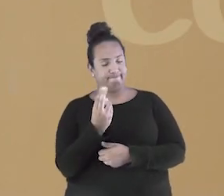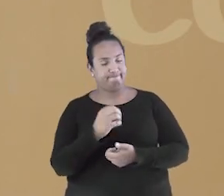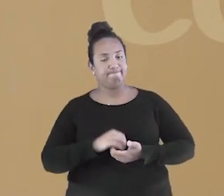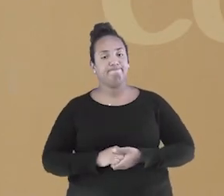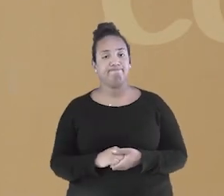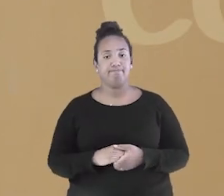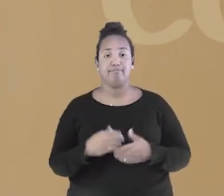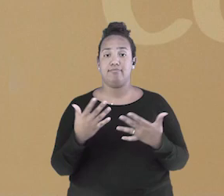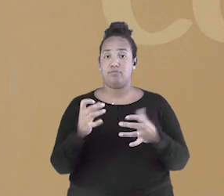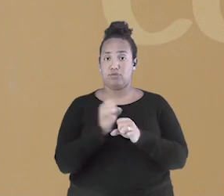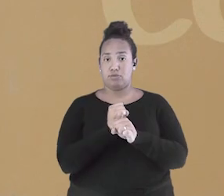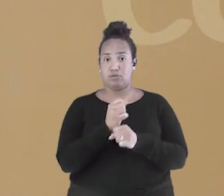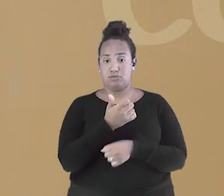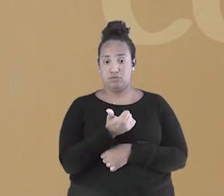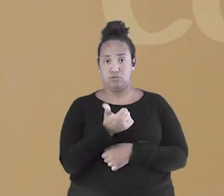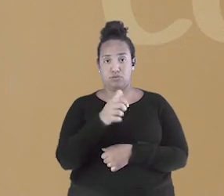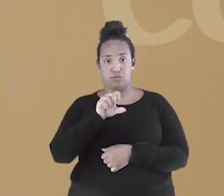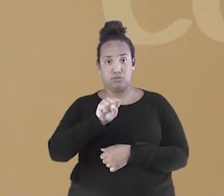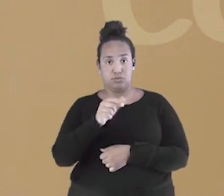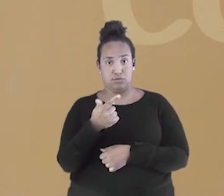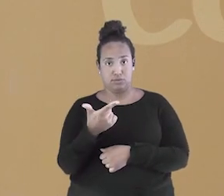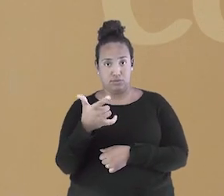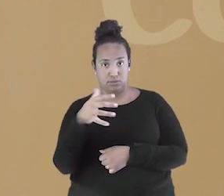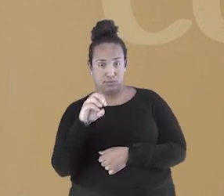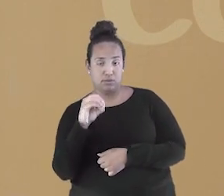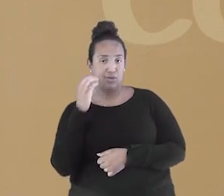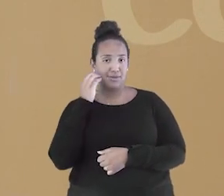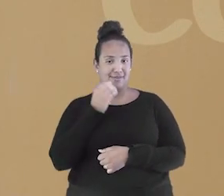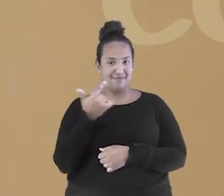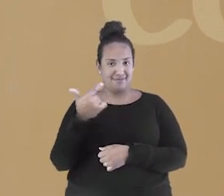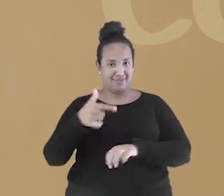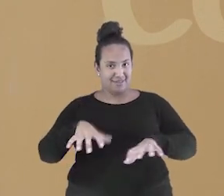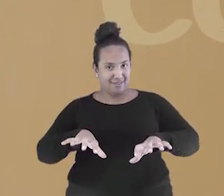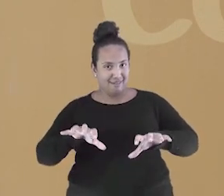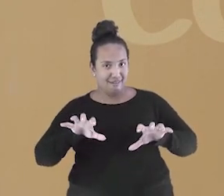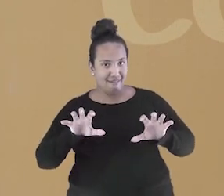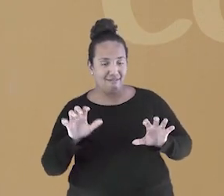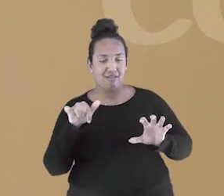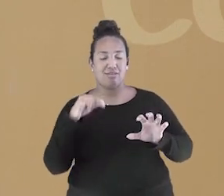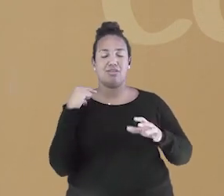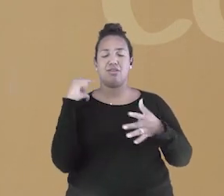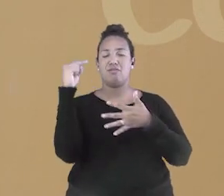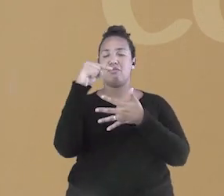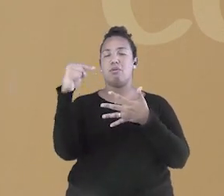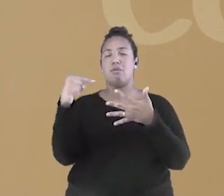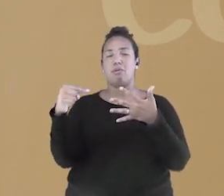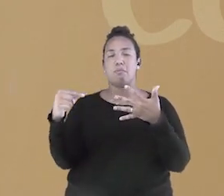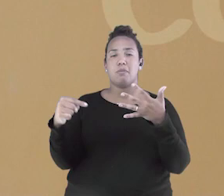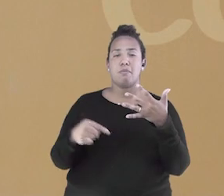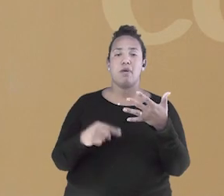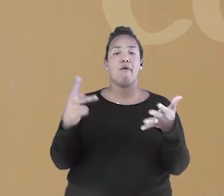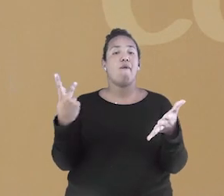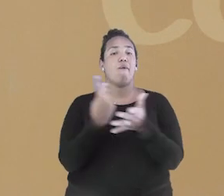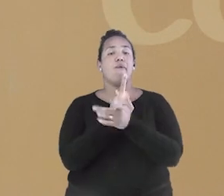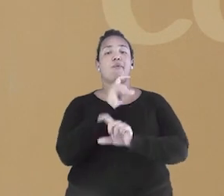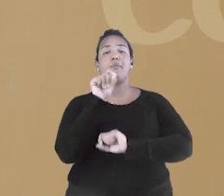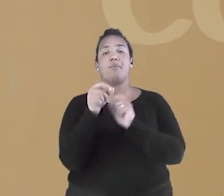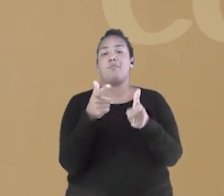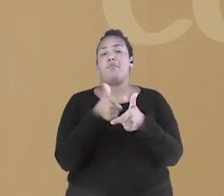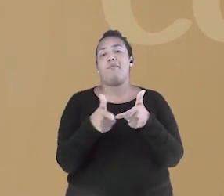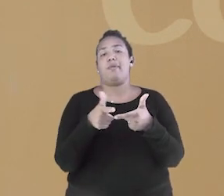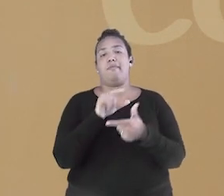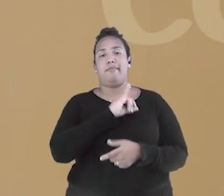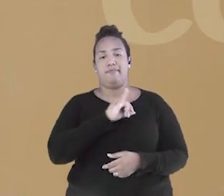Dom Pedro II, tivemos diversos fatores que juntos contribuíram para a famosa crise imperial. Lembra do padroado?